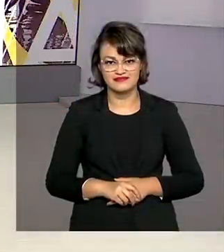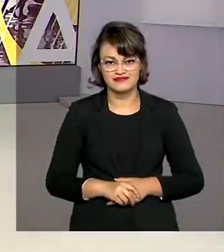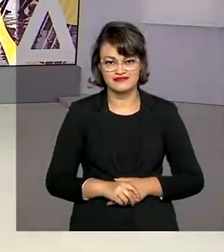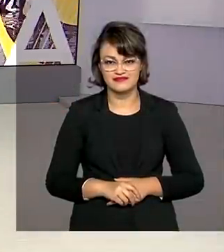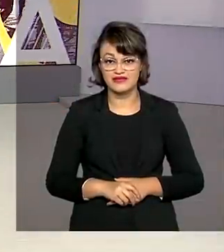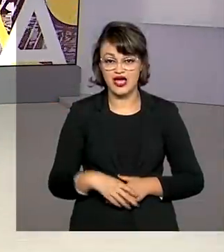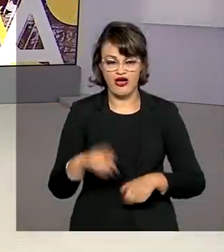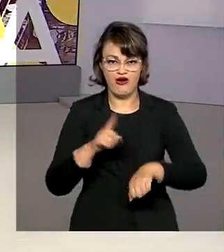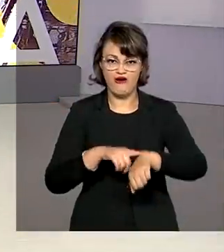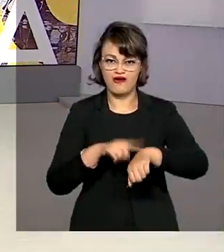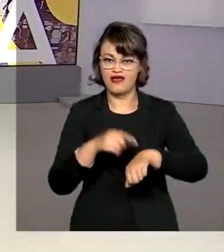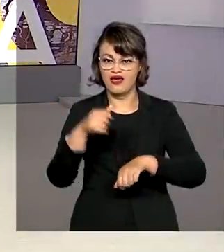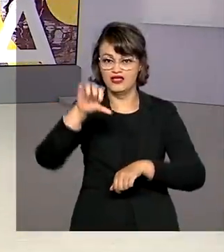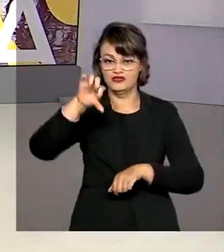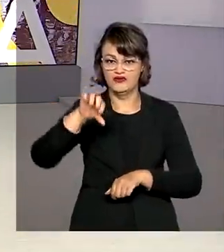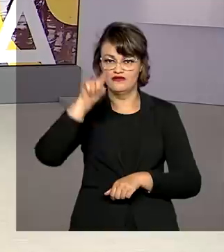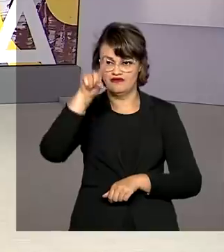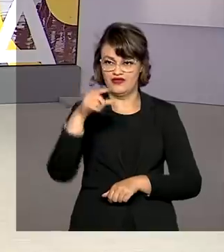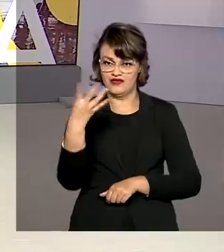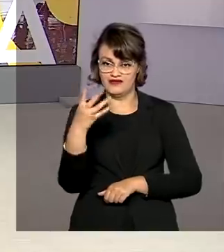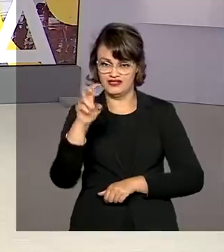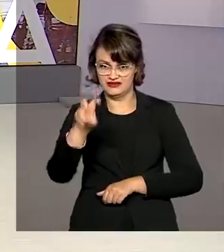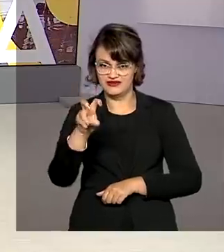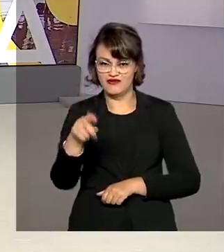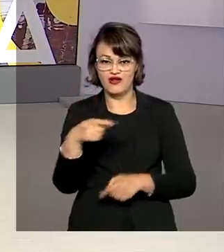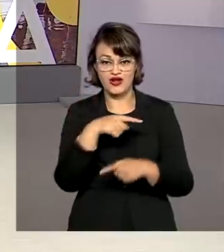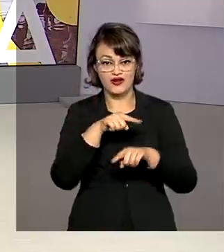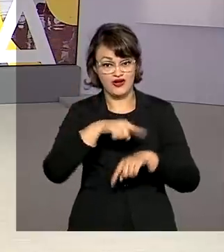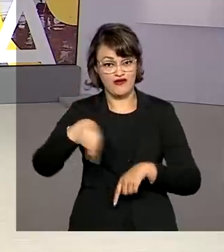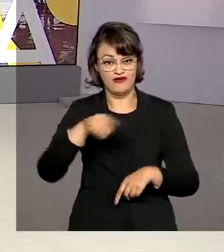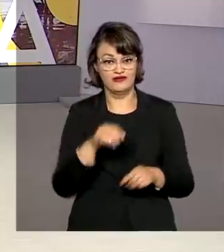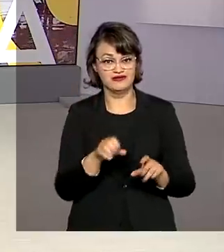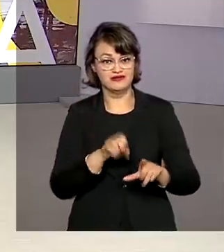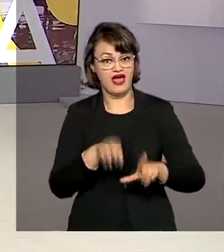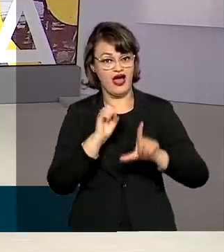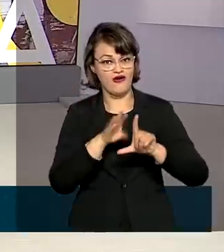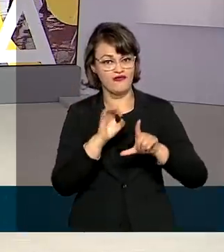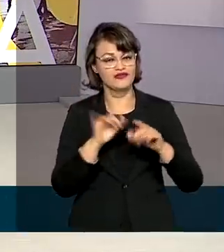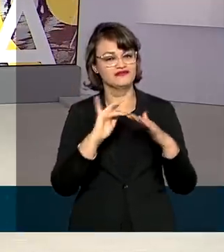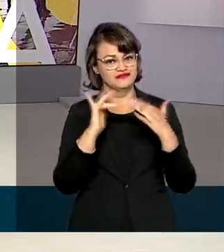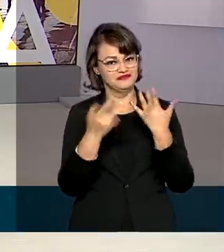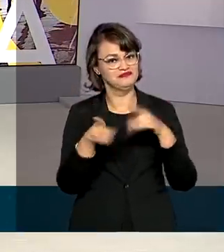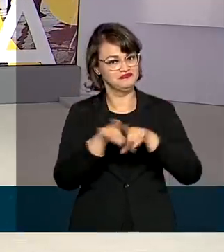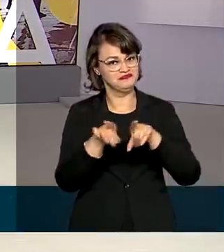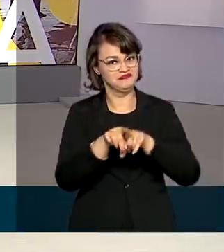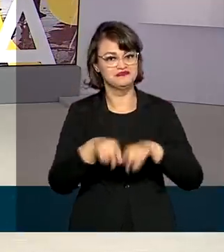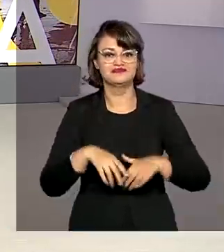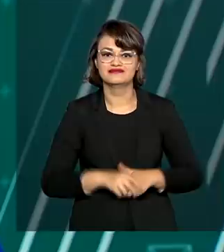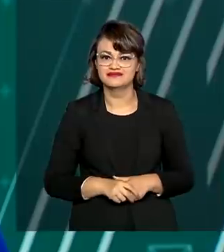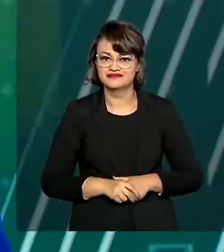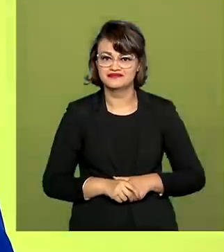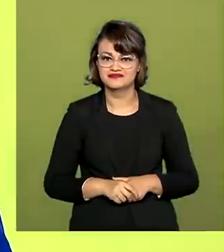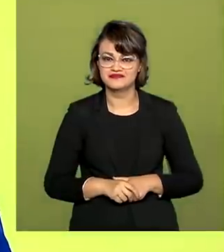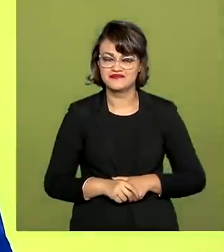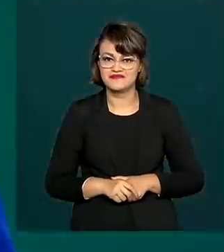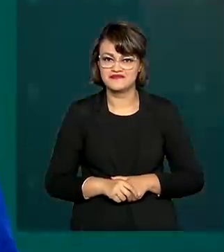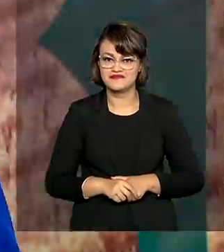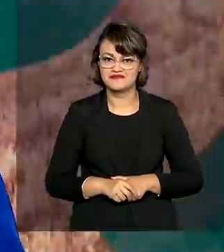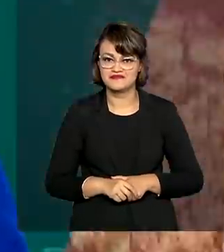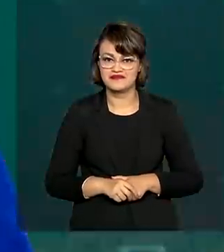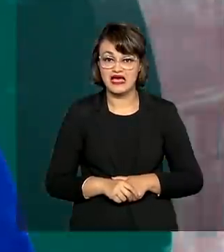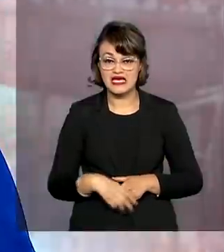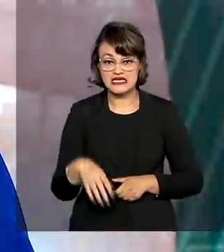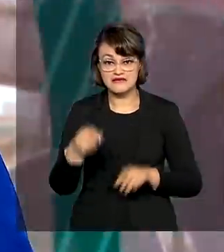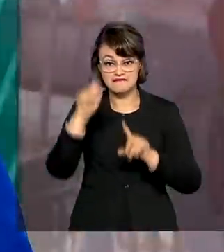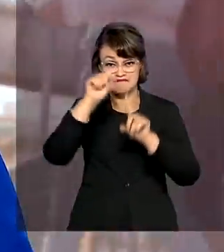São 9 horas e 45 minutos. Nós estamos ao vivo também pelas redes sociais. Depois de